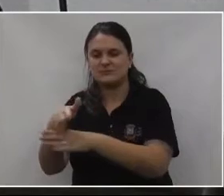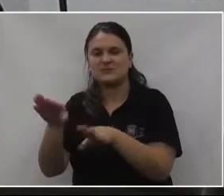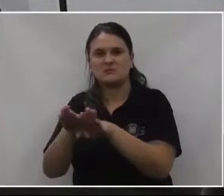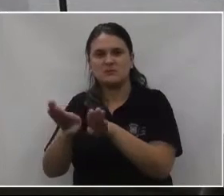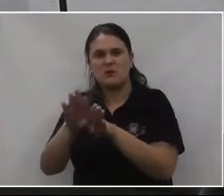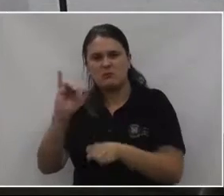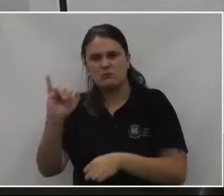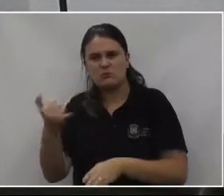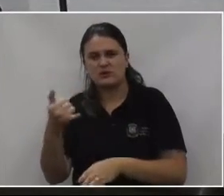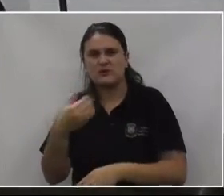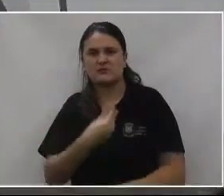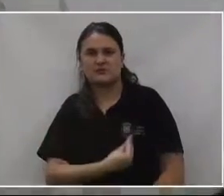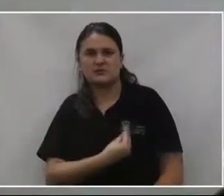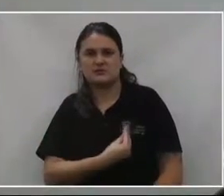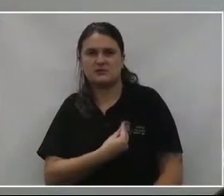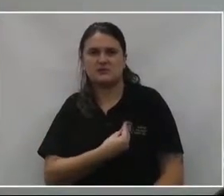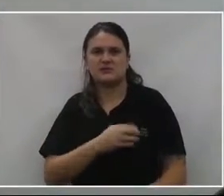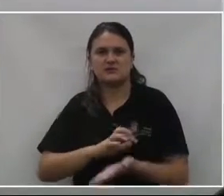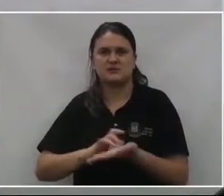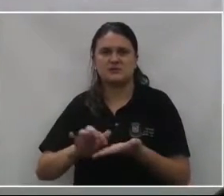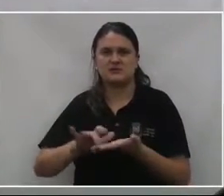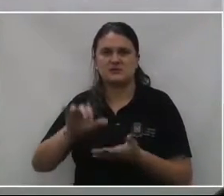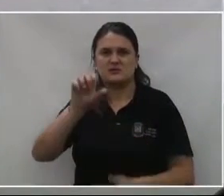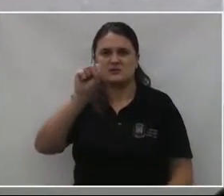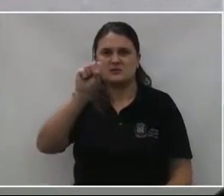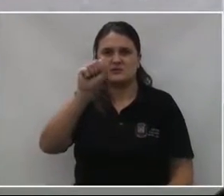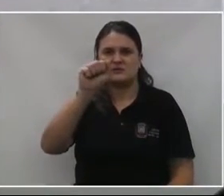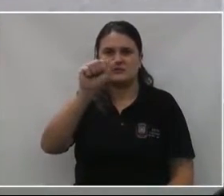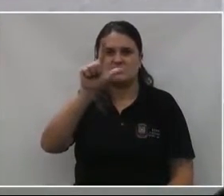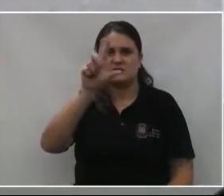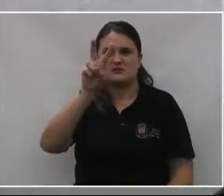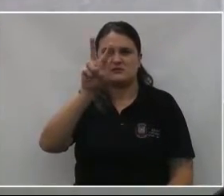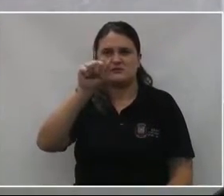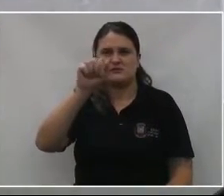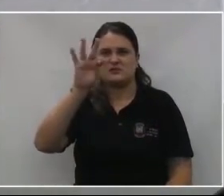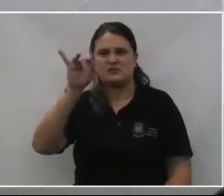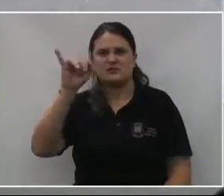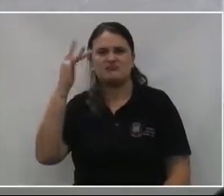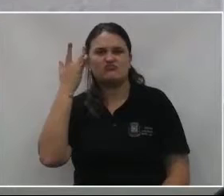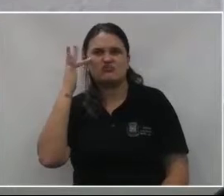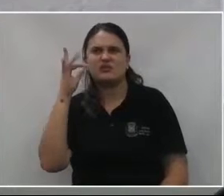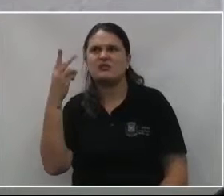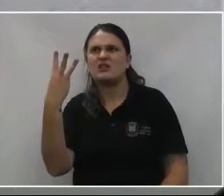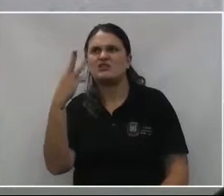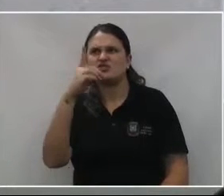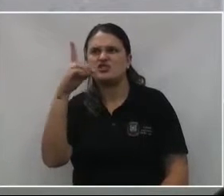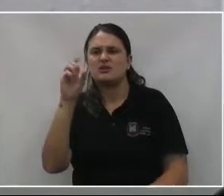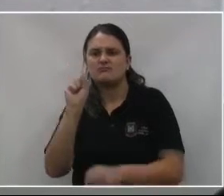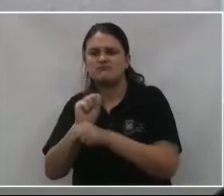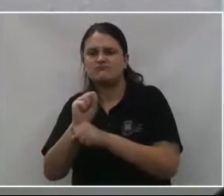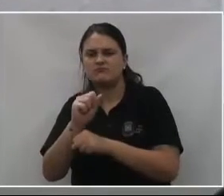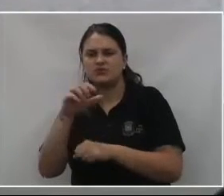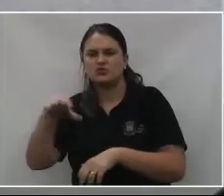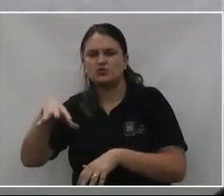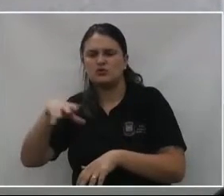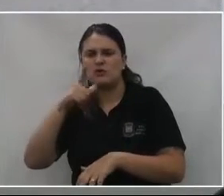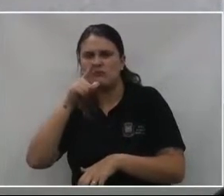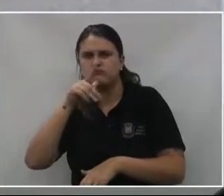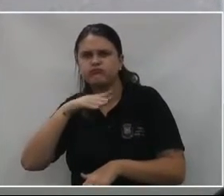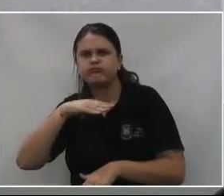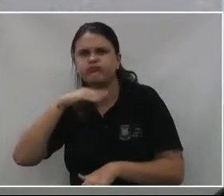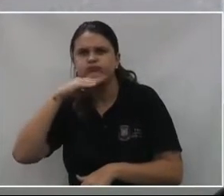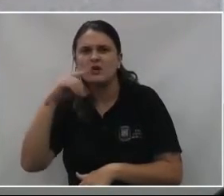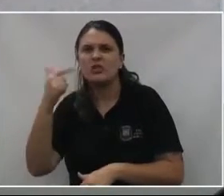aproveitar a presença do Salvat. Eu não sei se aqui... Já tinha uns três dias que tinha parado a chuva, mas essa água dá para ver que ela